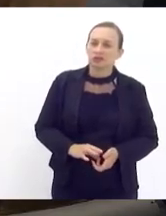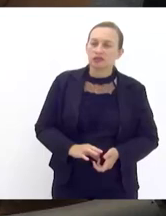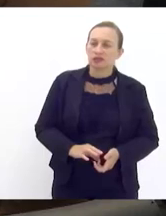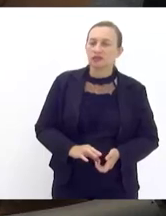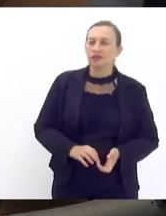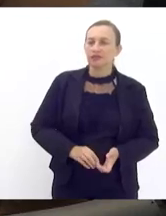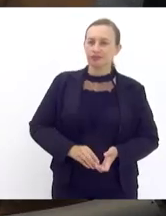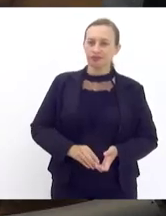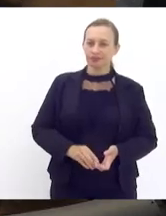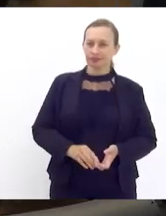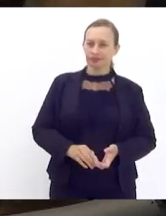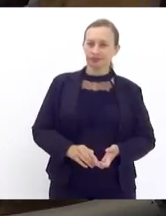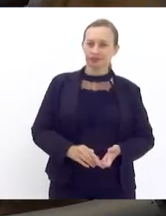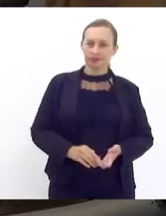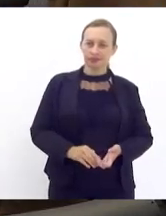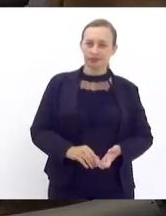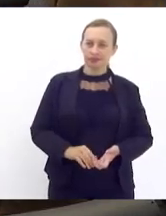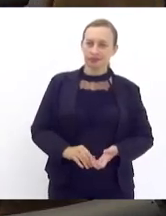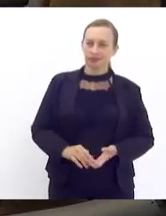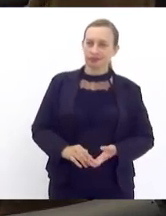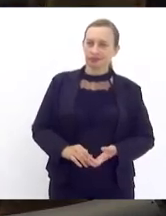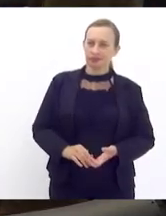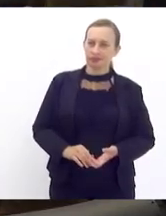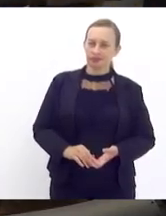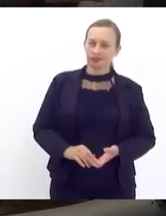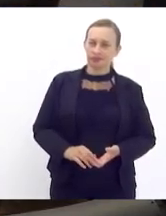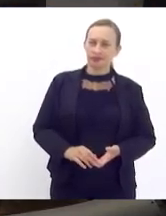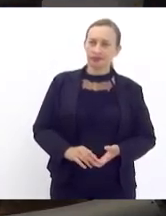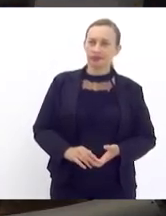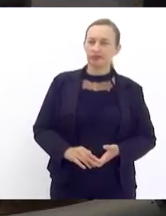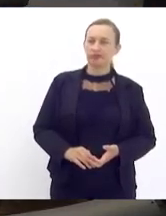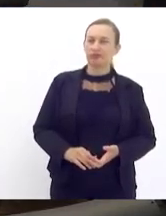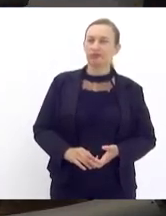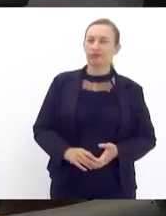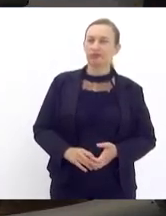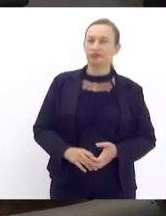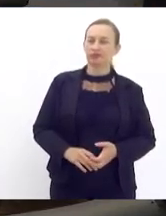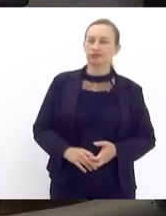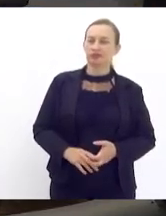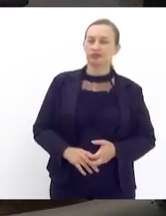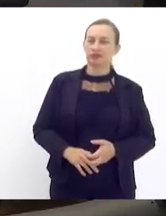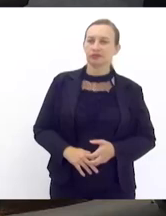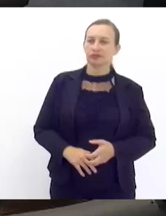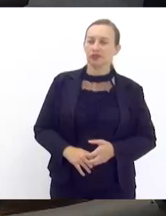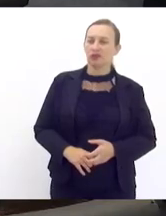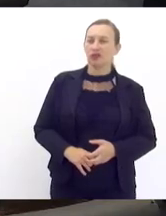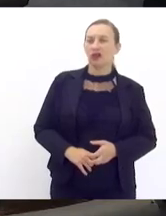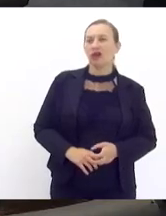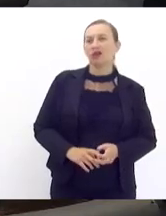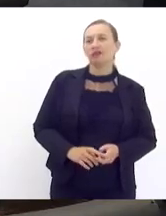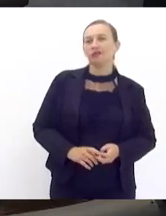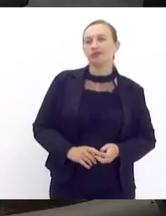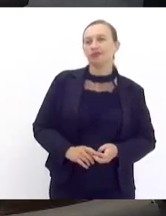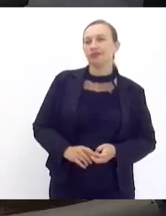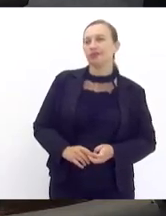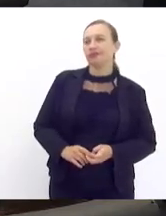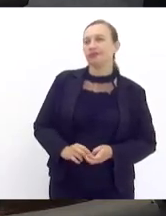meu irmão esse aqui pulou um campeão ele tirou o Marcelo que falou